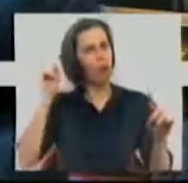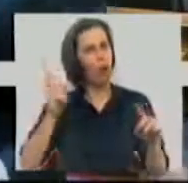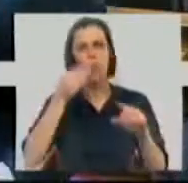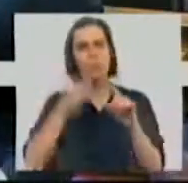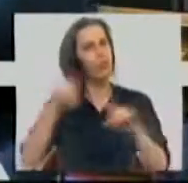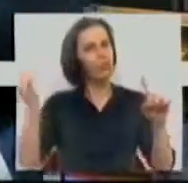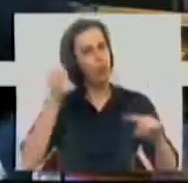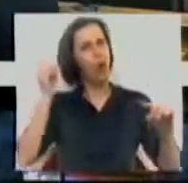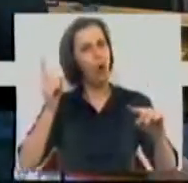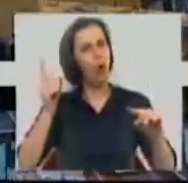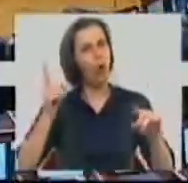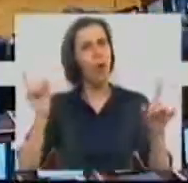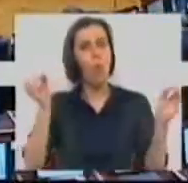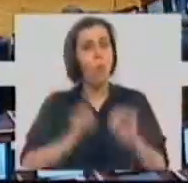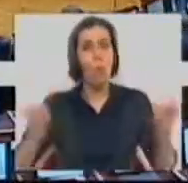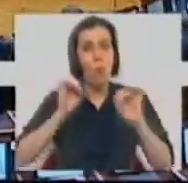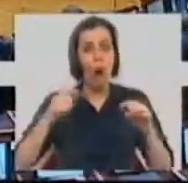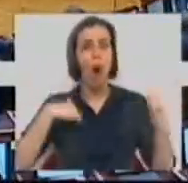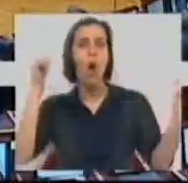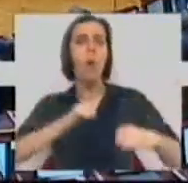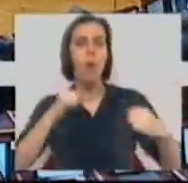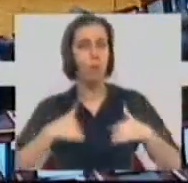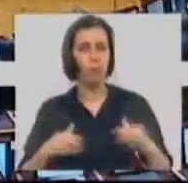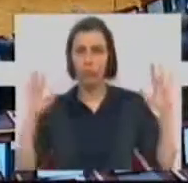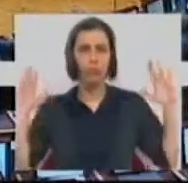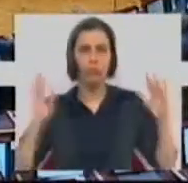Não está certo e não tem a nossa concordância.